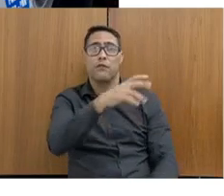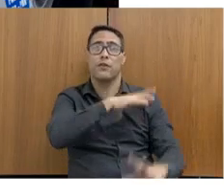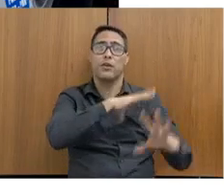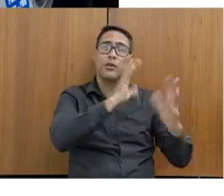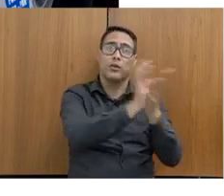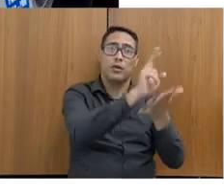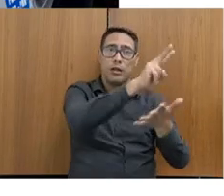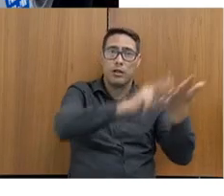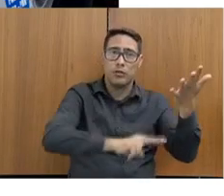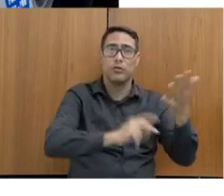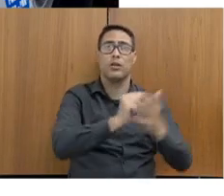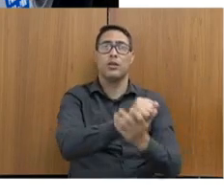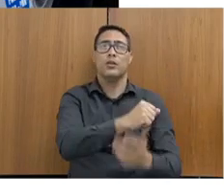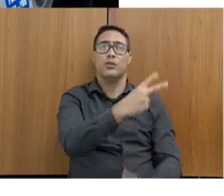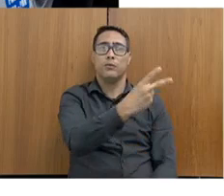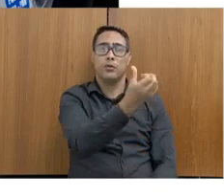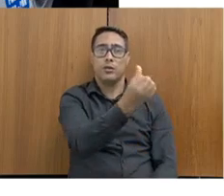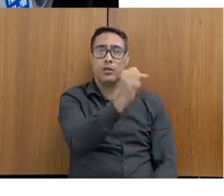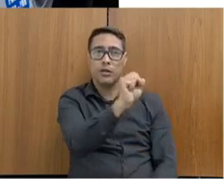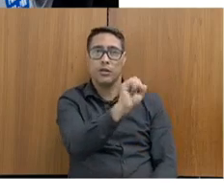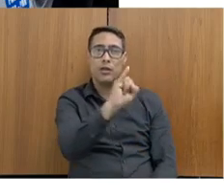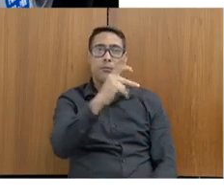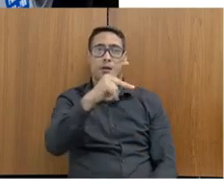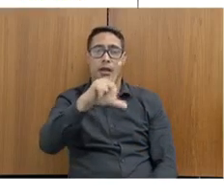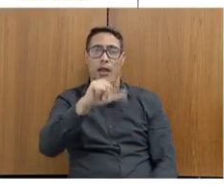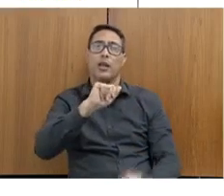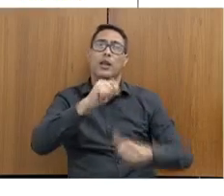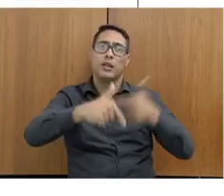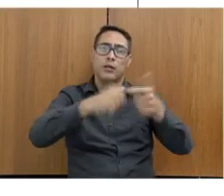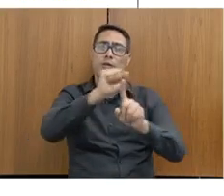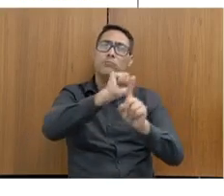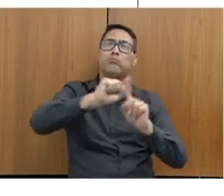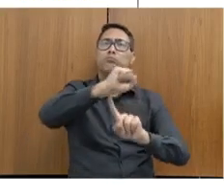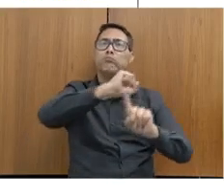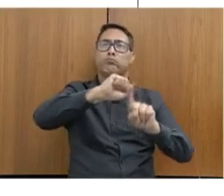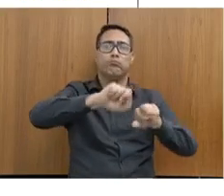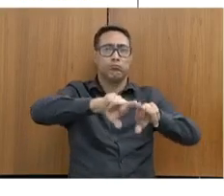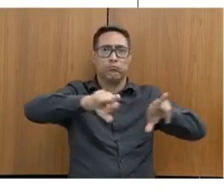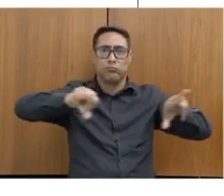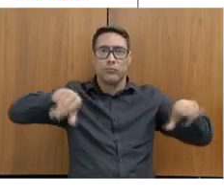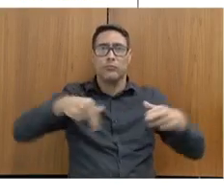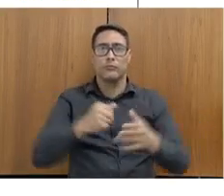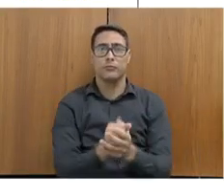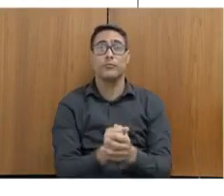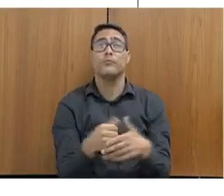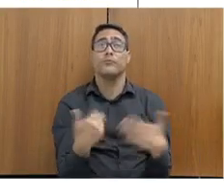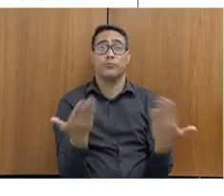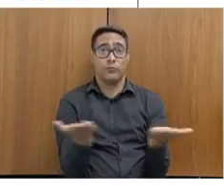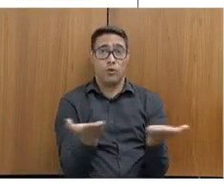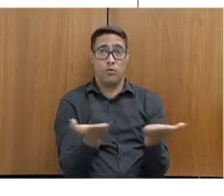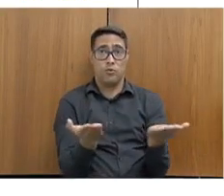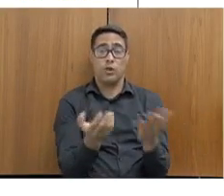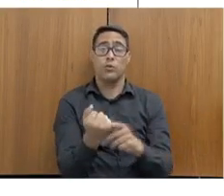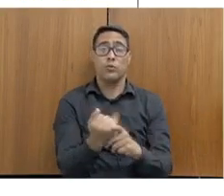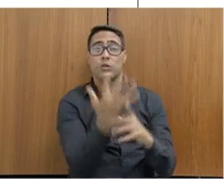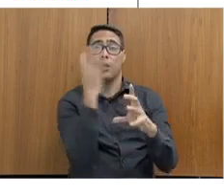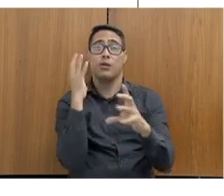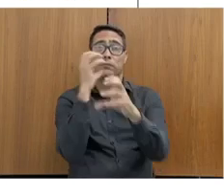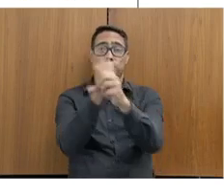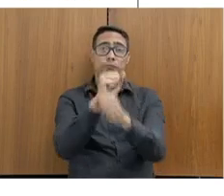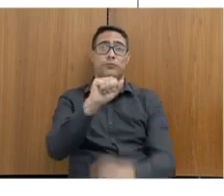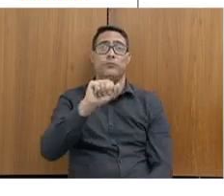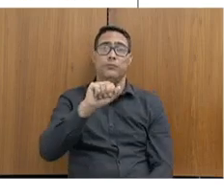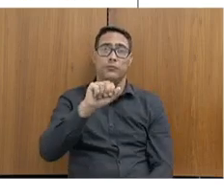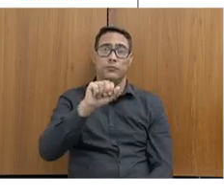.685 IPLs em atividades socioculturais. Hoje, o nosso número de vagas, nós temos, obviamente,